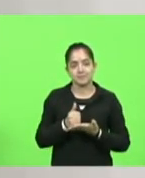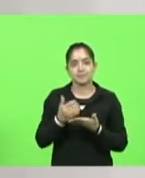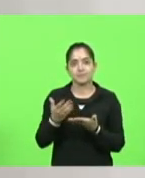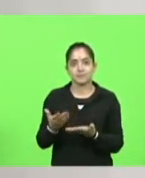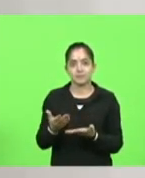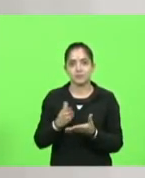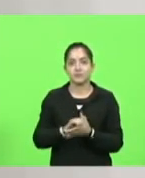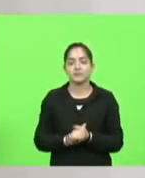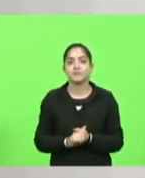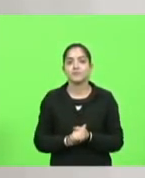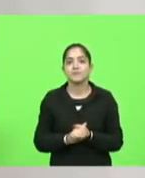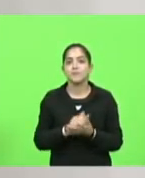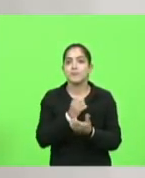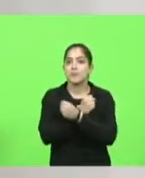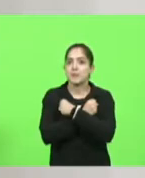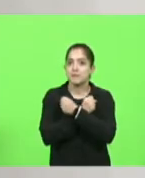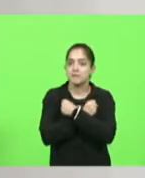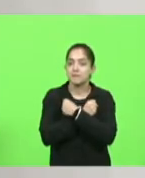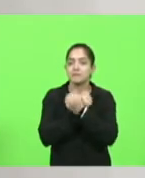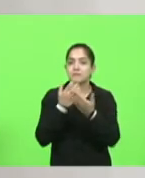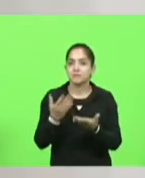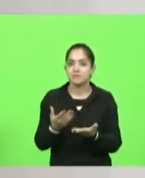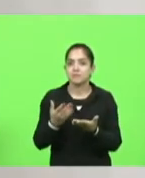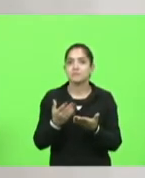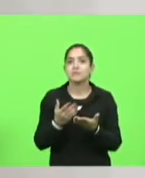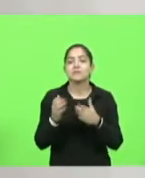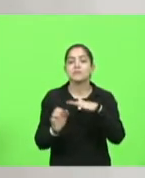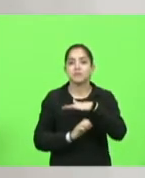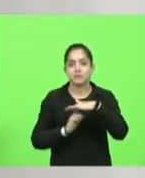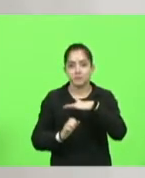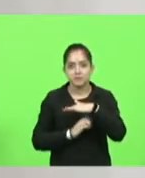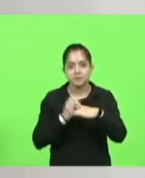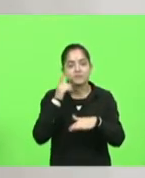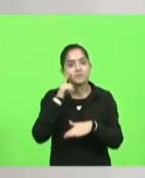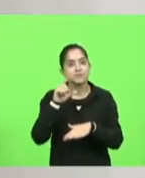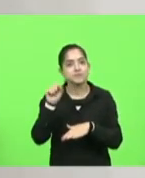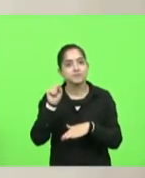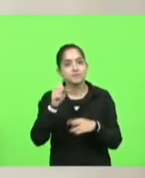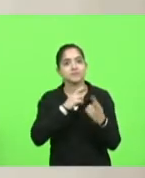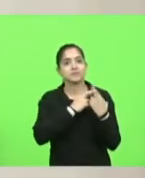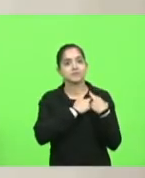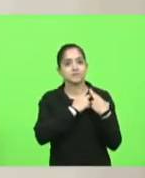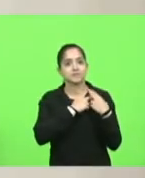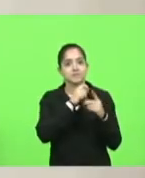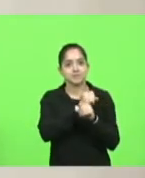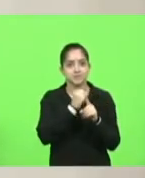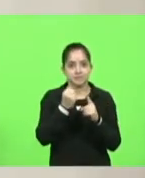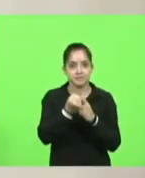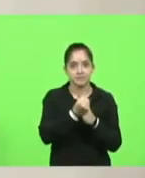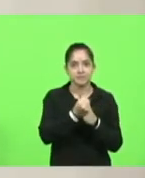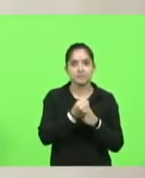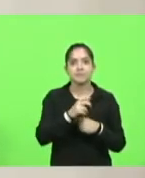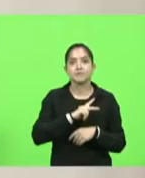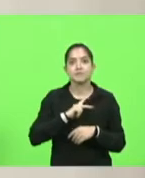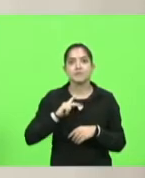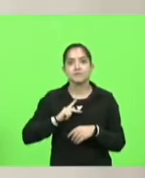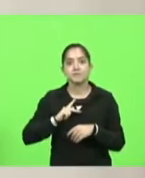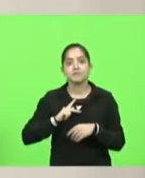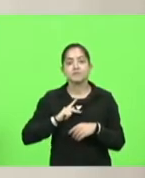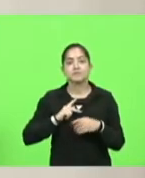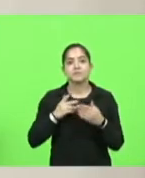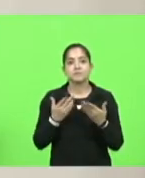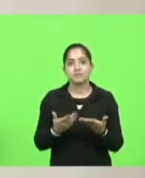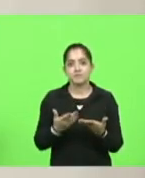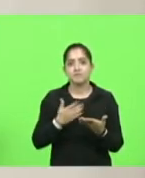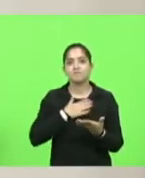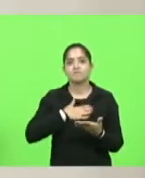merece o meu abraço porque é um empresário de sucesso que tem grande responsabilidade social em sua vida pública. Eu sou fã do que